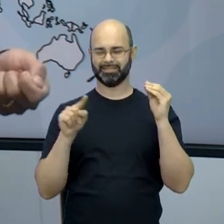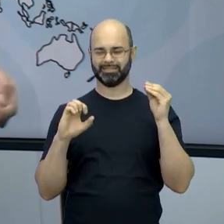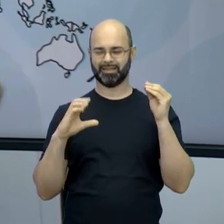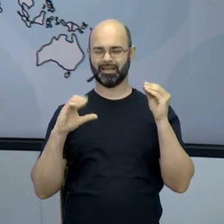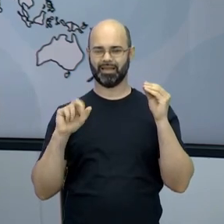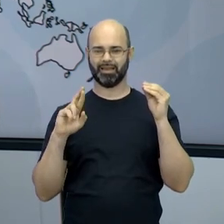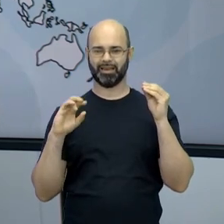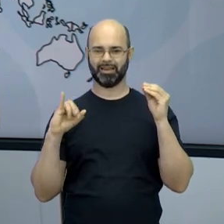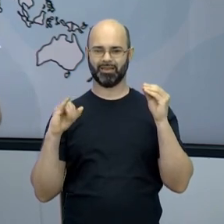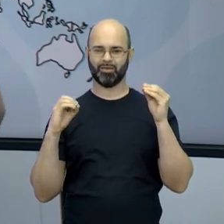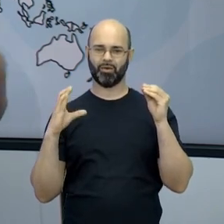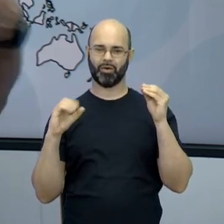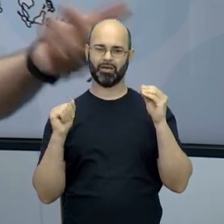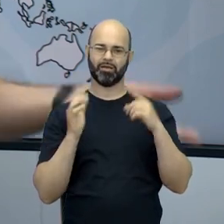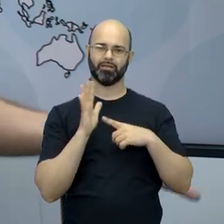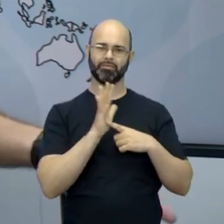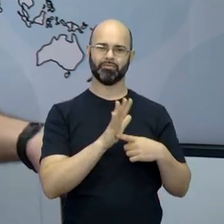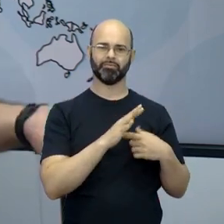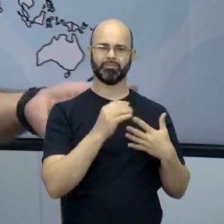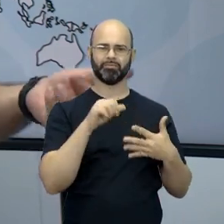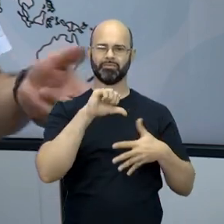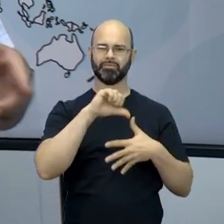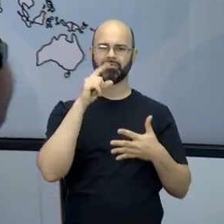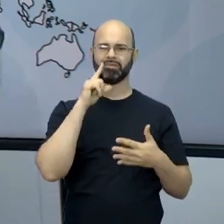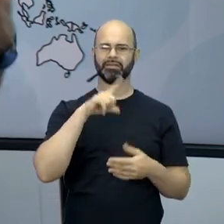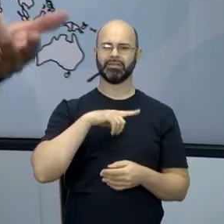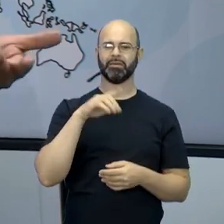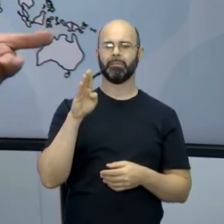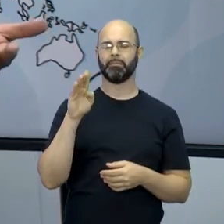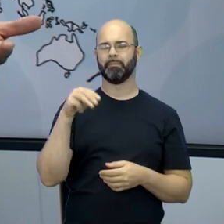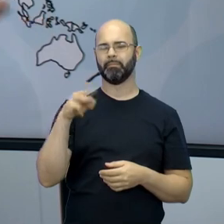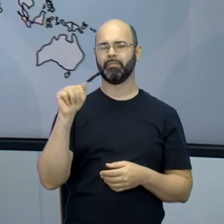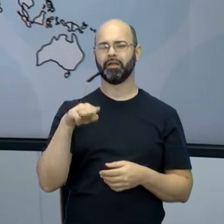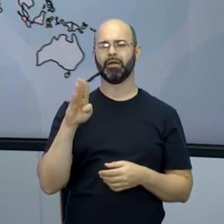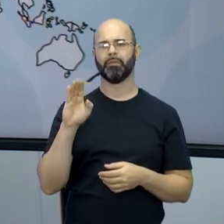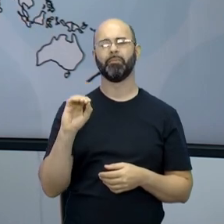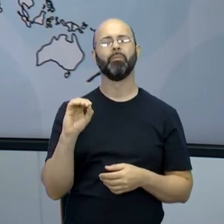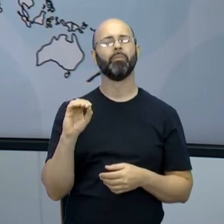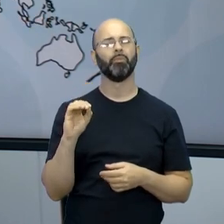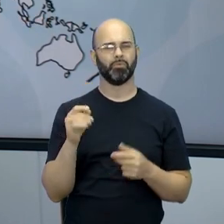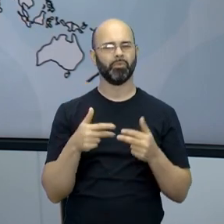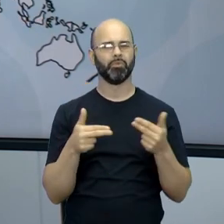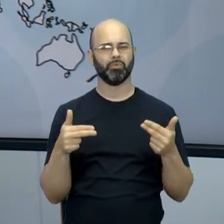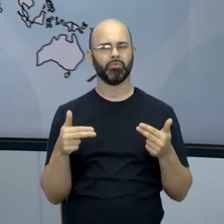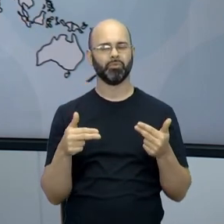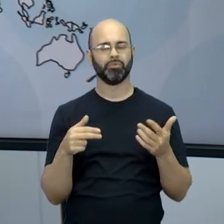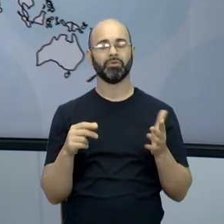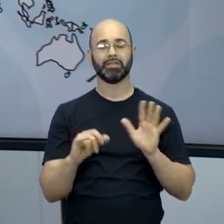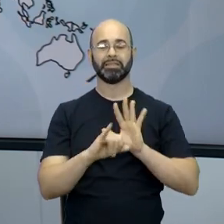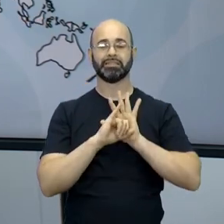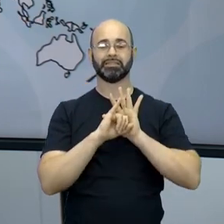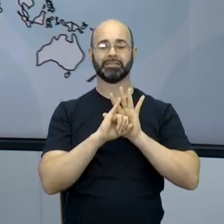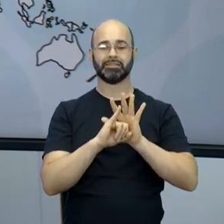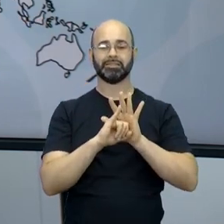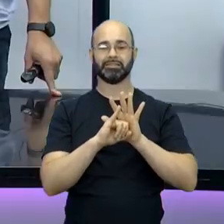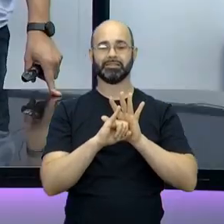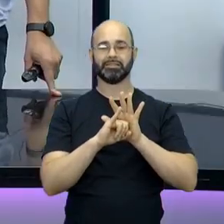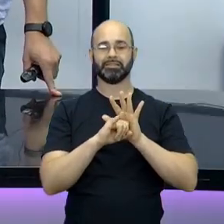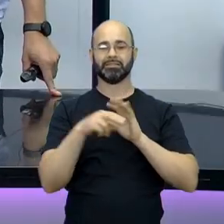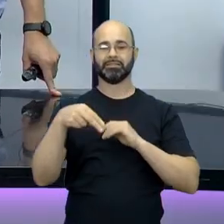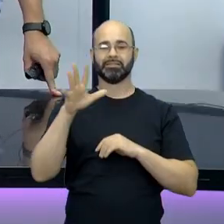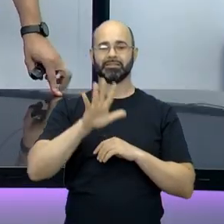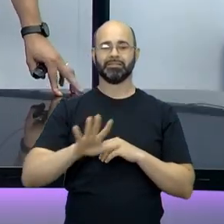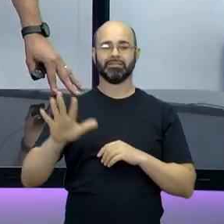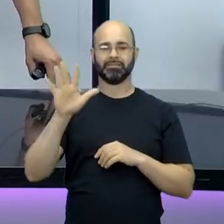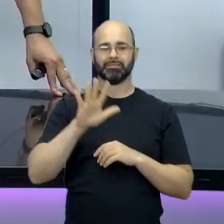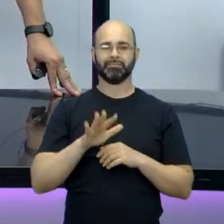um Brasil em que existe a rumba, um mambo e assim, pouco da identidade nacional. Então, aí... Era bem comum nessa